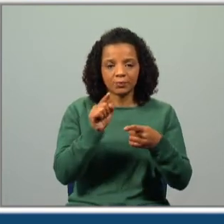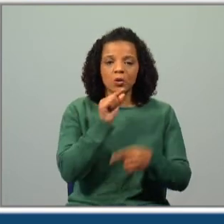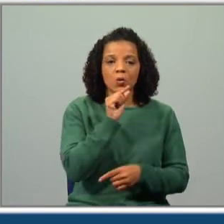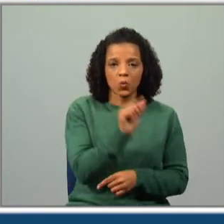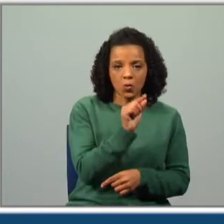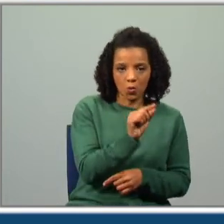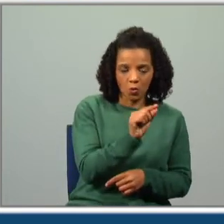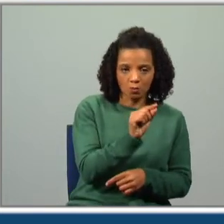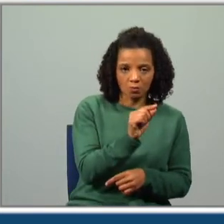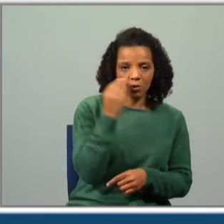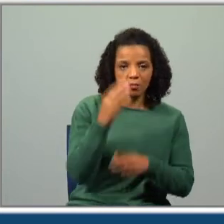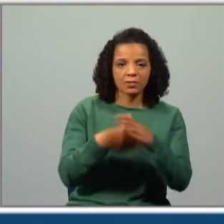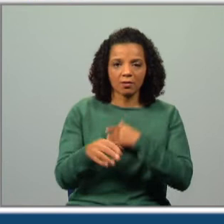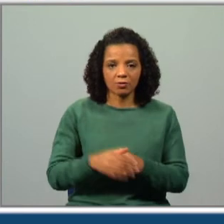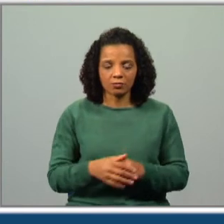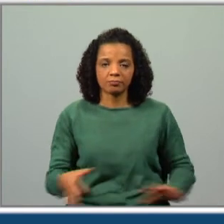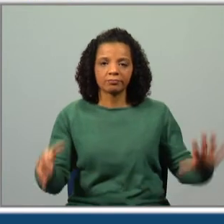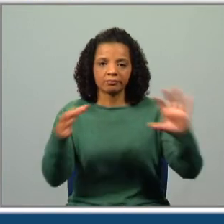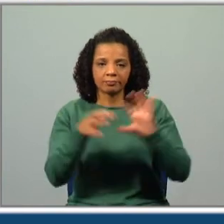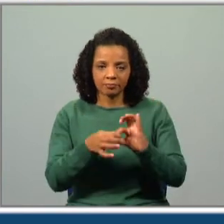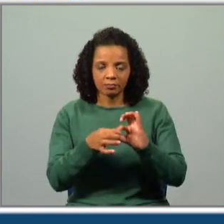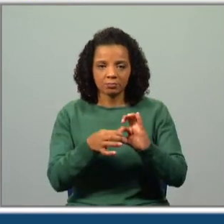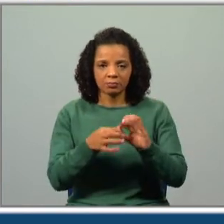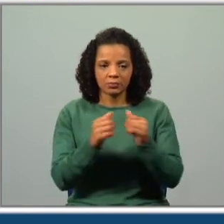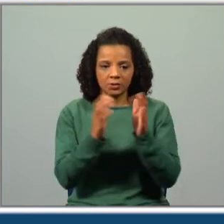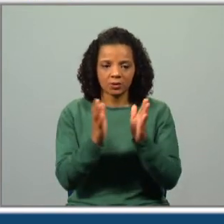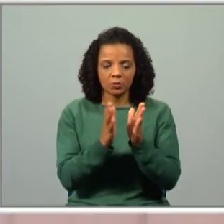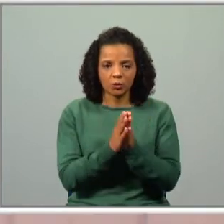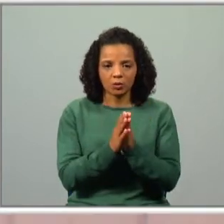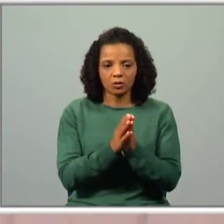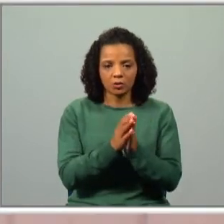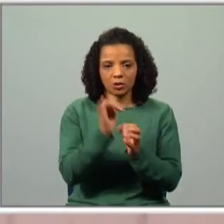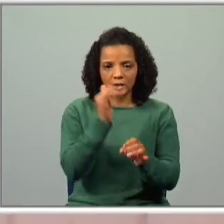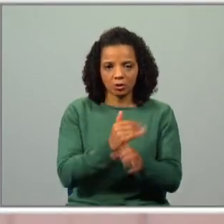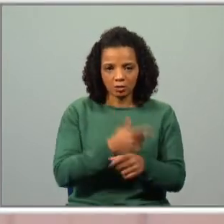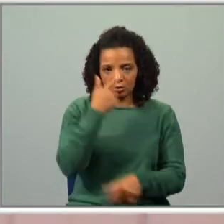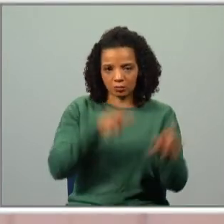nome é feita em relação a todas as outras pessoas.